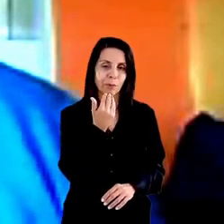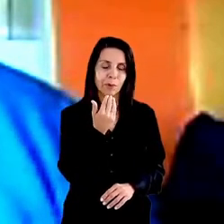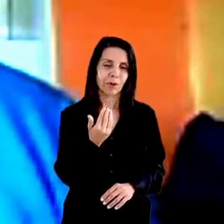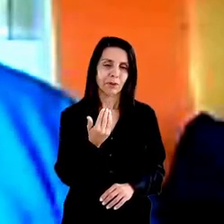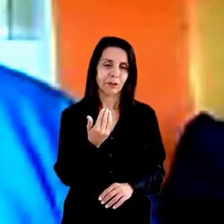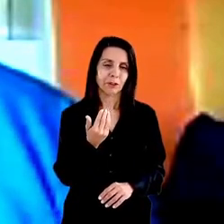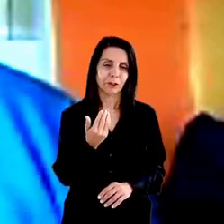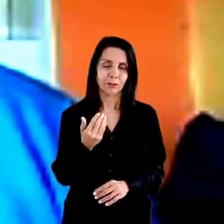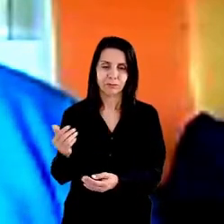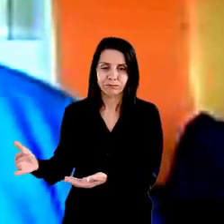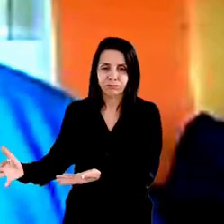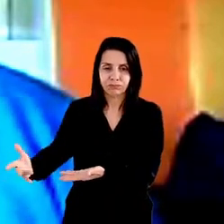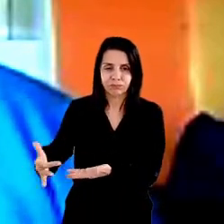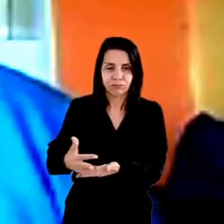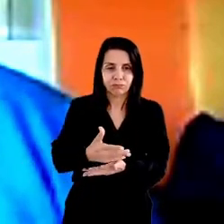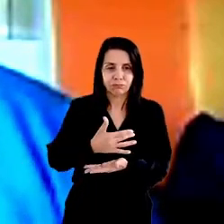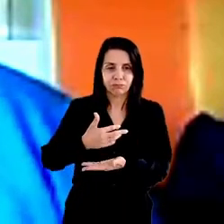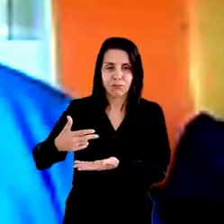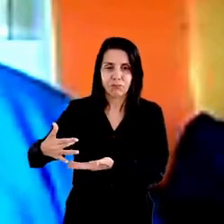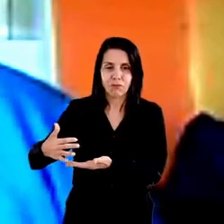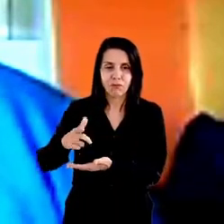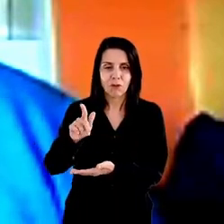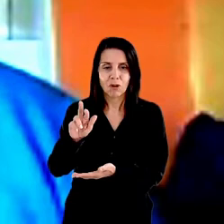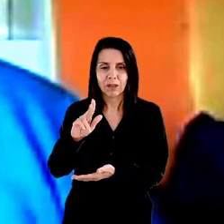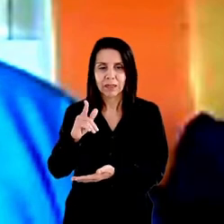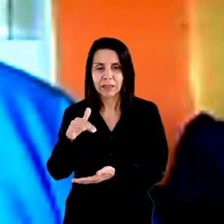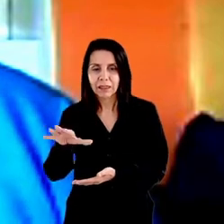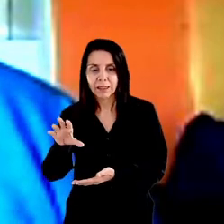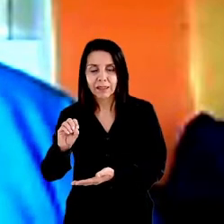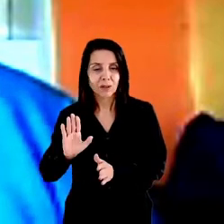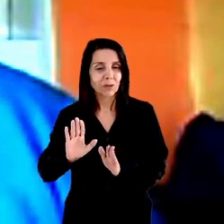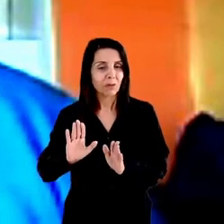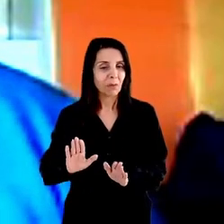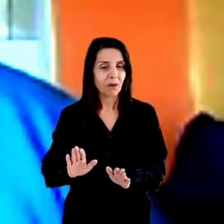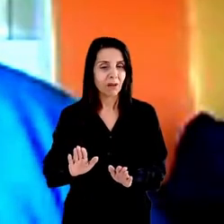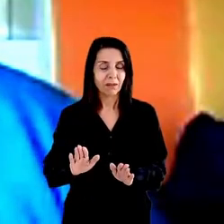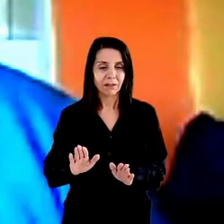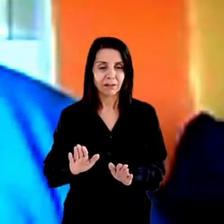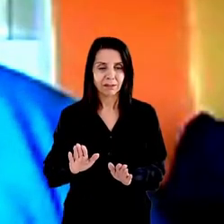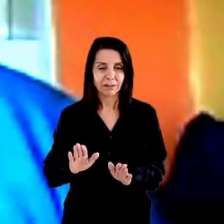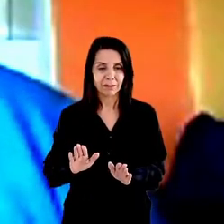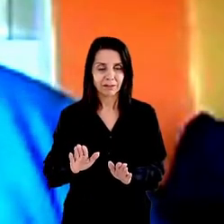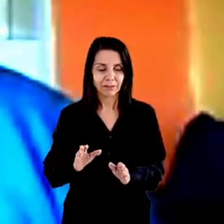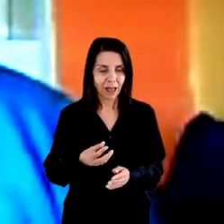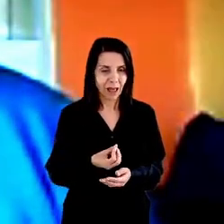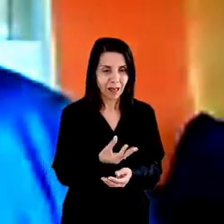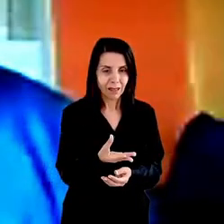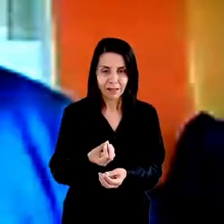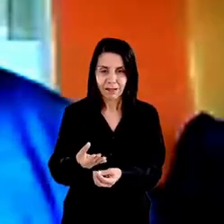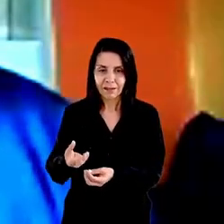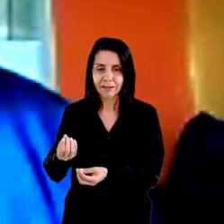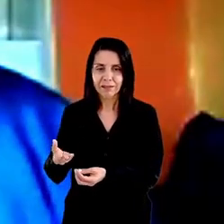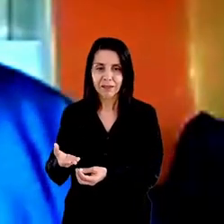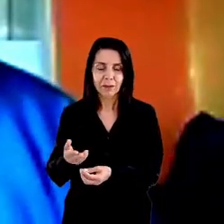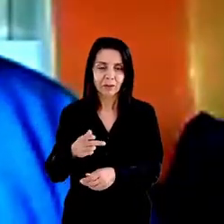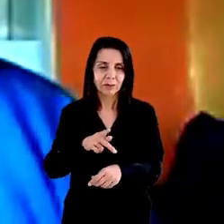se ele não produzir comida para a mesa de um brasileiro que mora em Goiânia ou que mora em Teresina e que passa fome constantemente. E